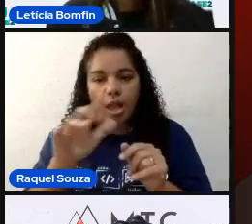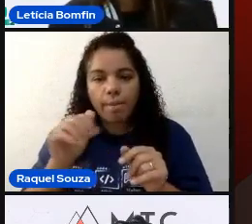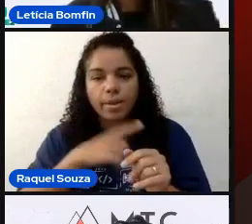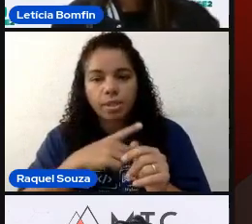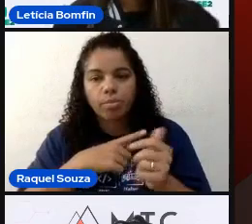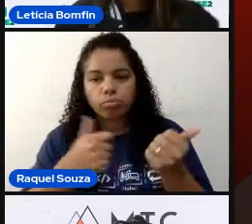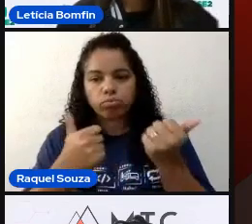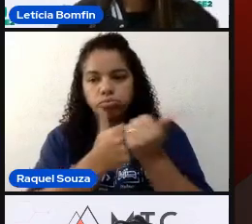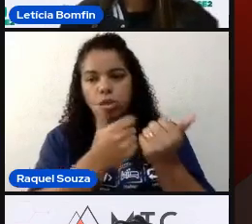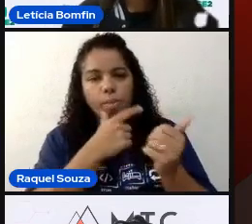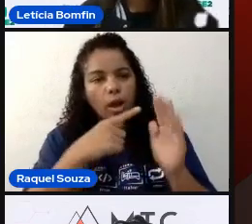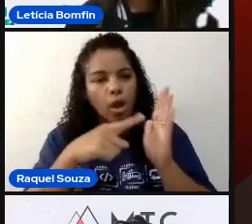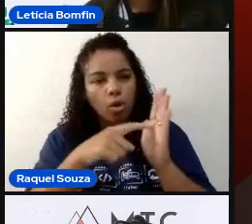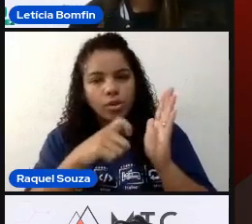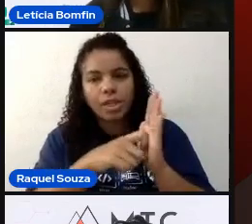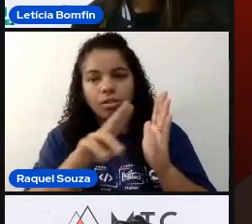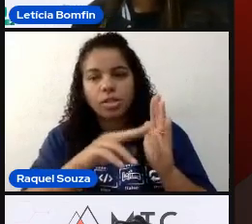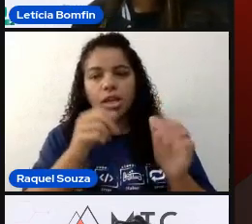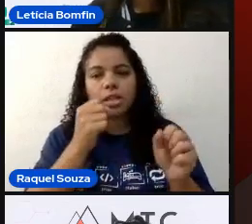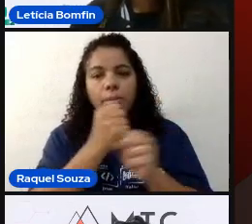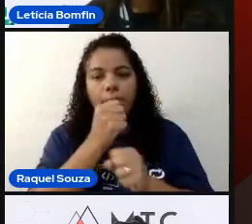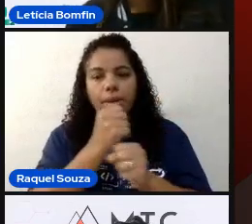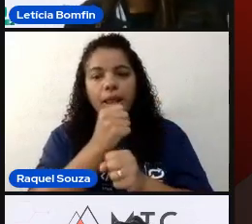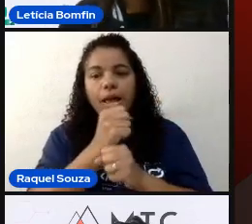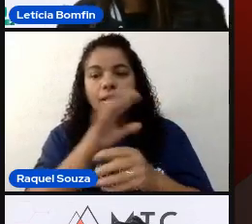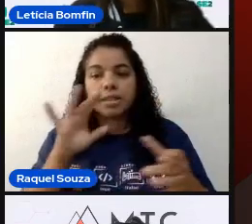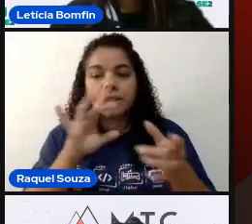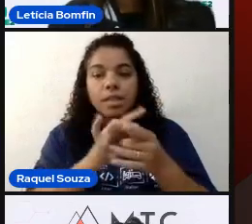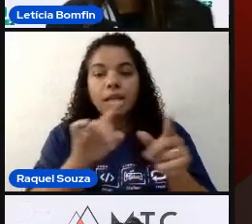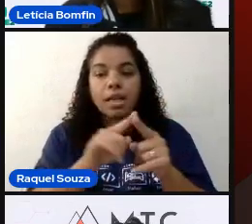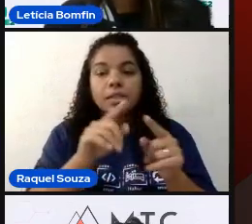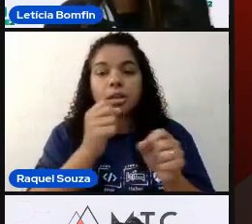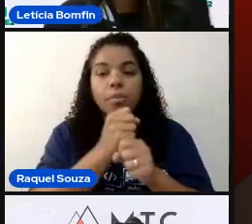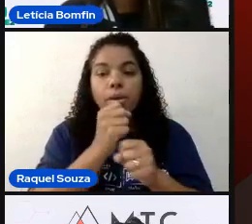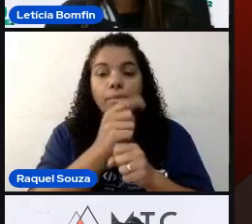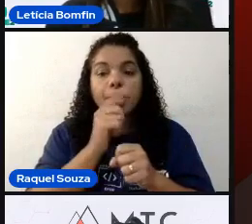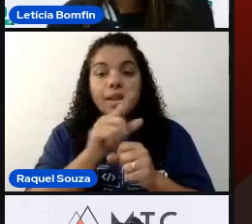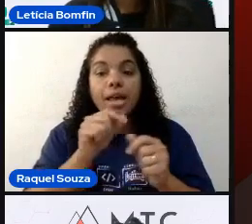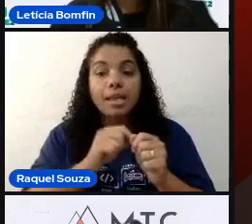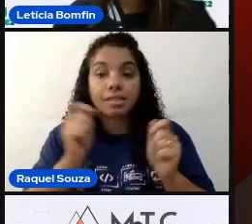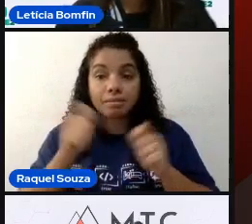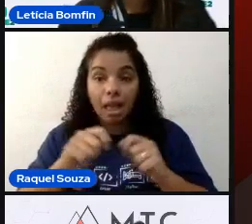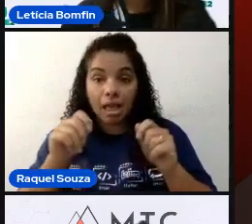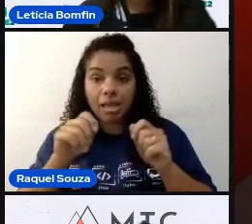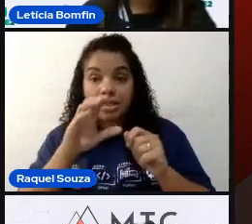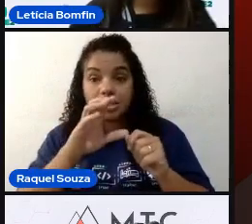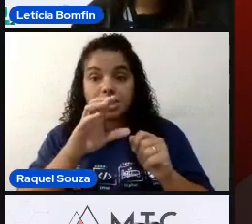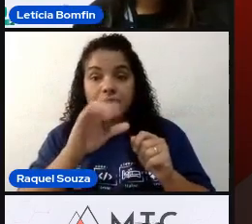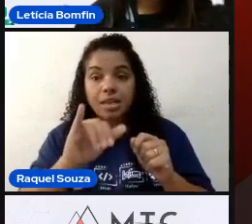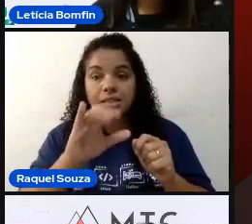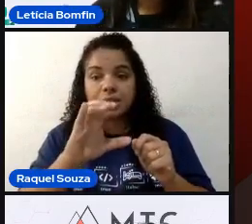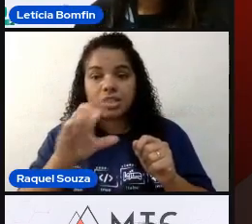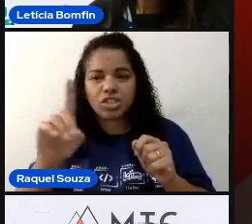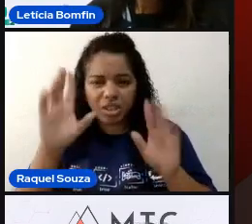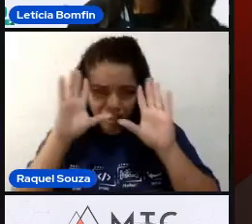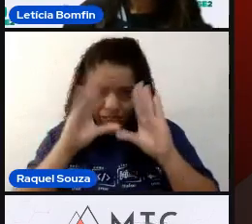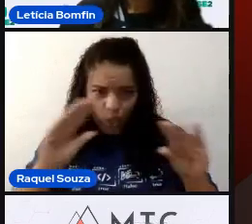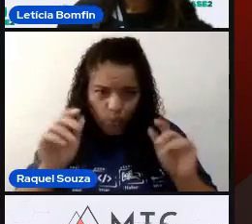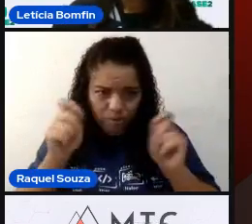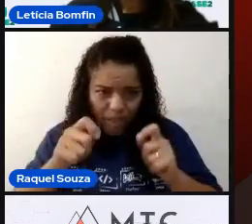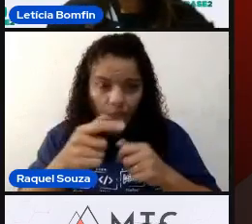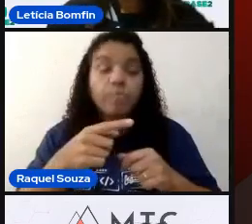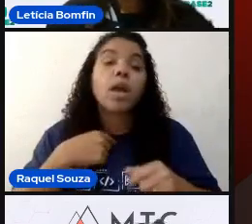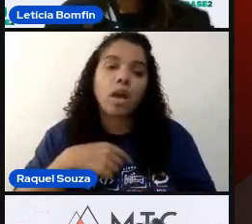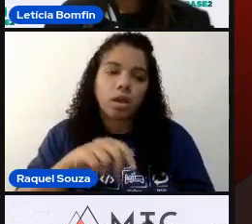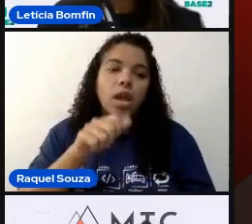para rodar usando o Pipeline? E se a integração com o Pipeline e o CICD é tranquila? Sim. Eu acredito que o